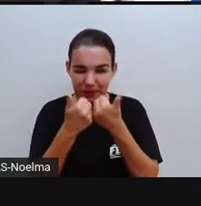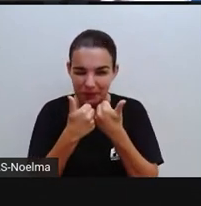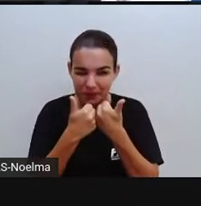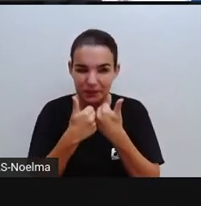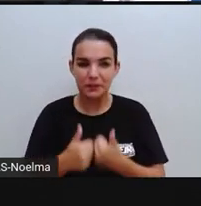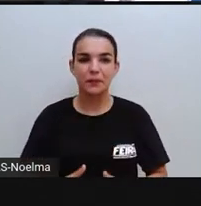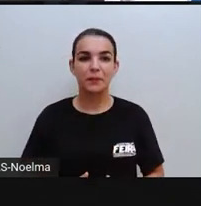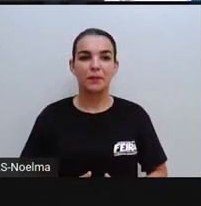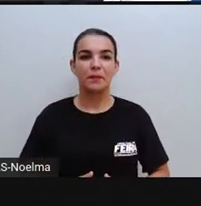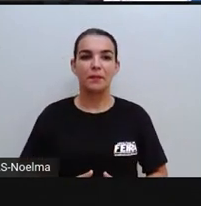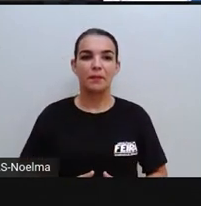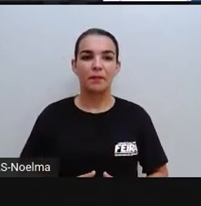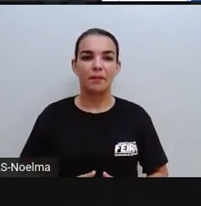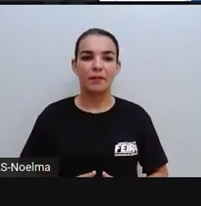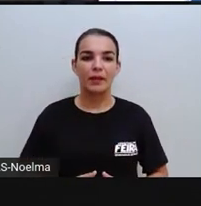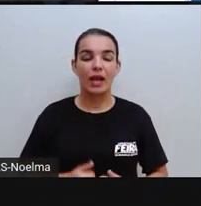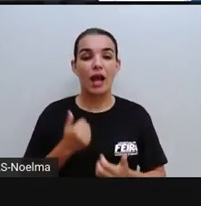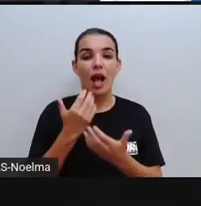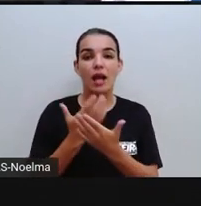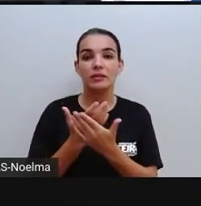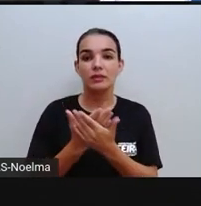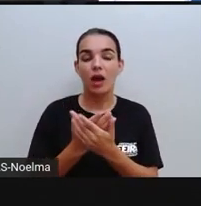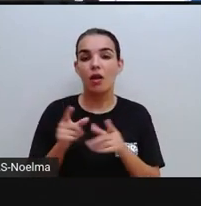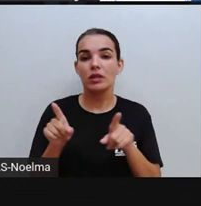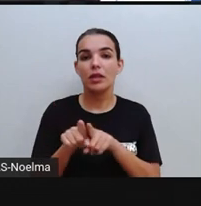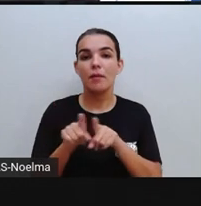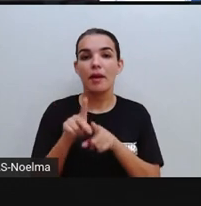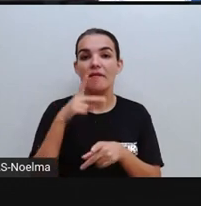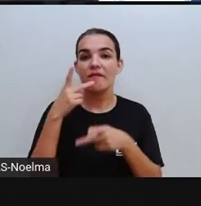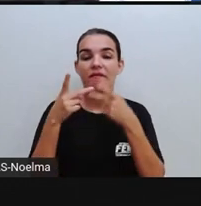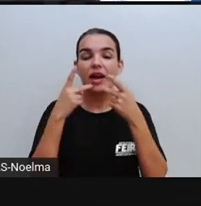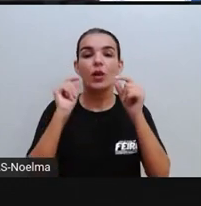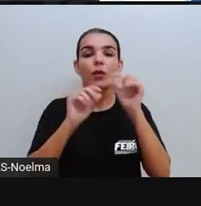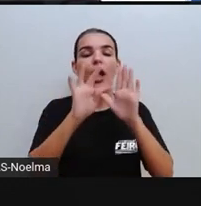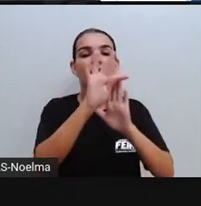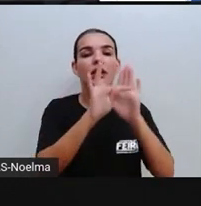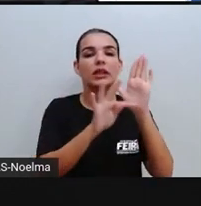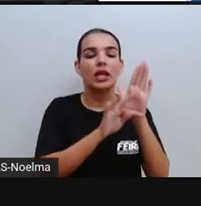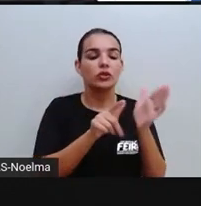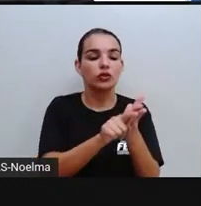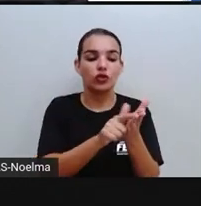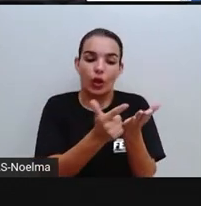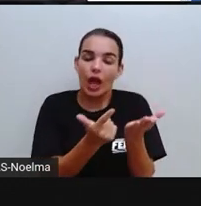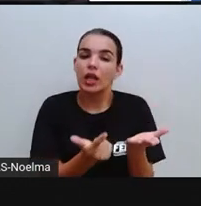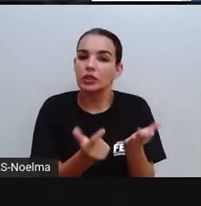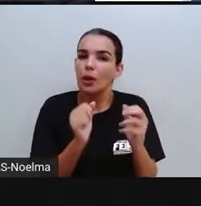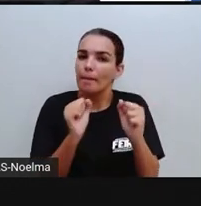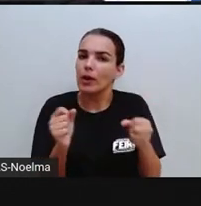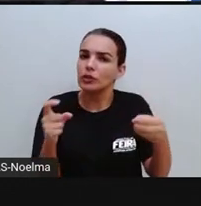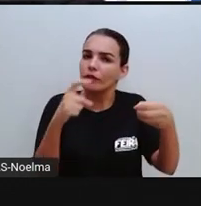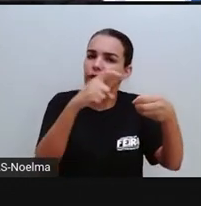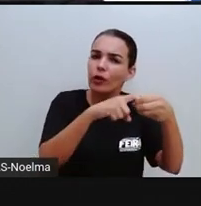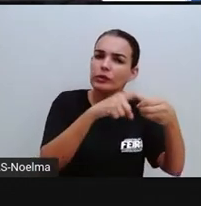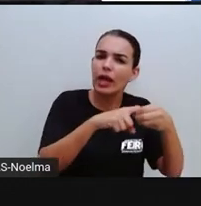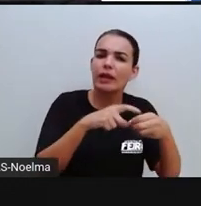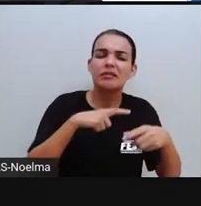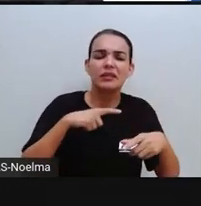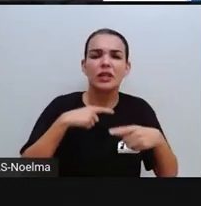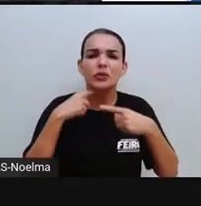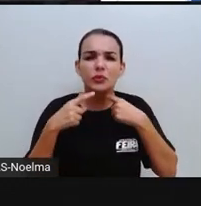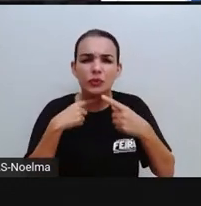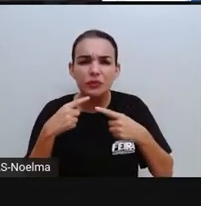ano, as aulas aí onde a gente fala de texto jornalístico, vocês podem estar voltando, tirando